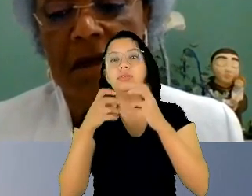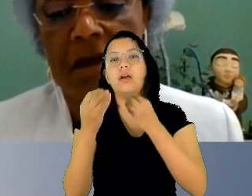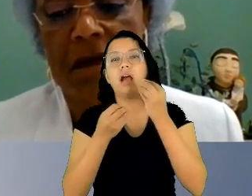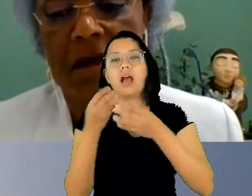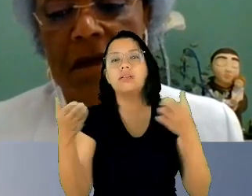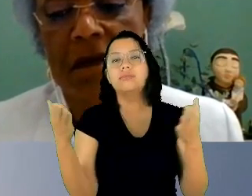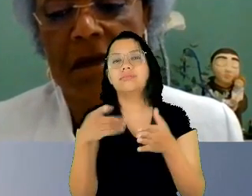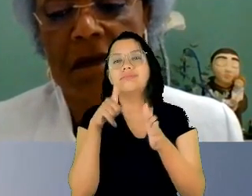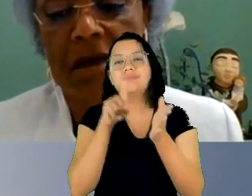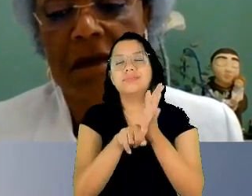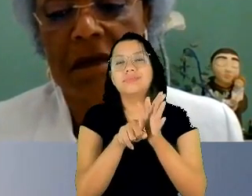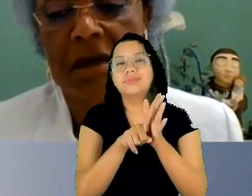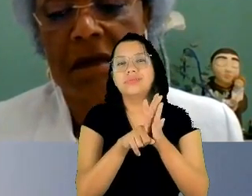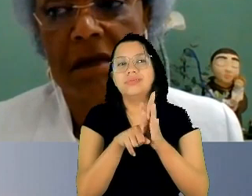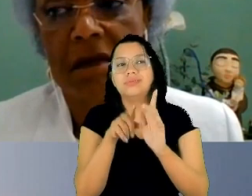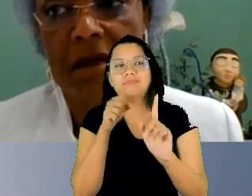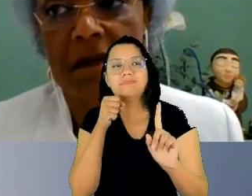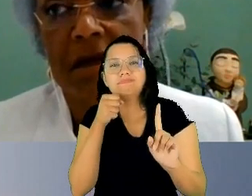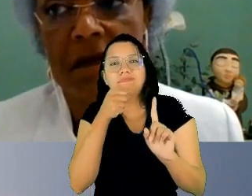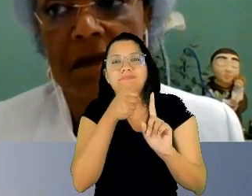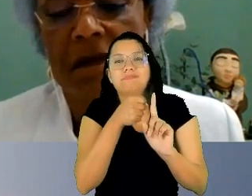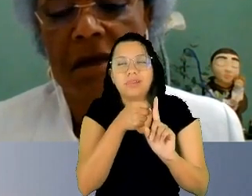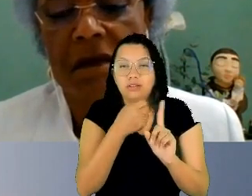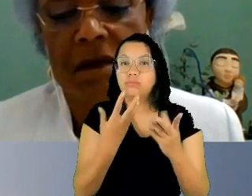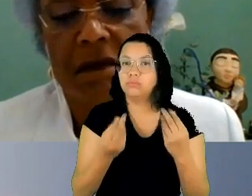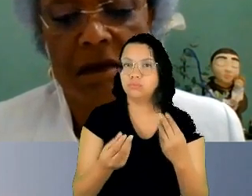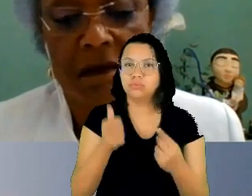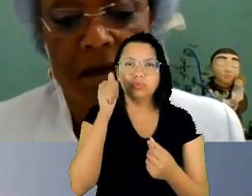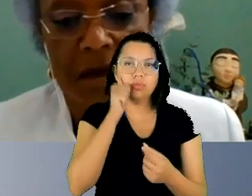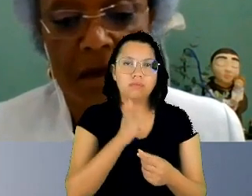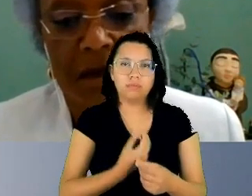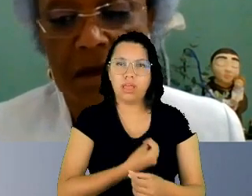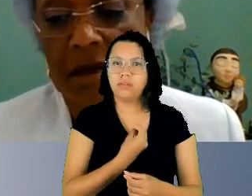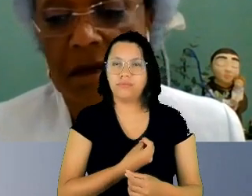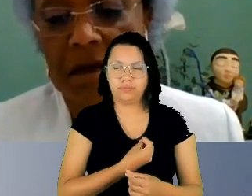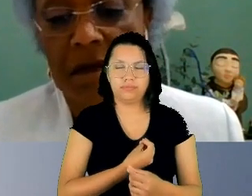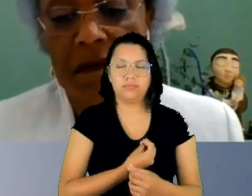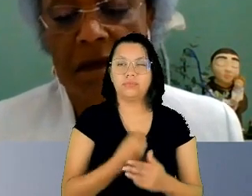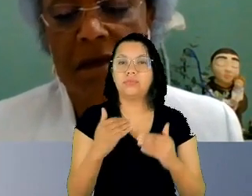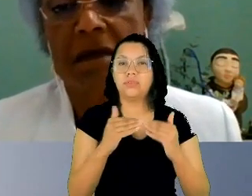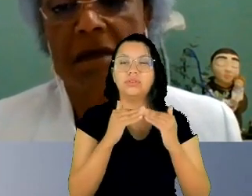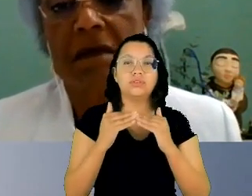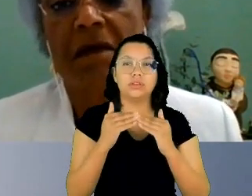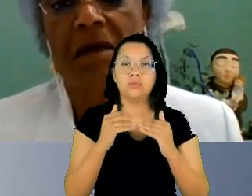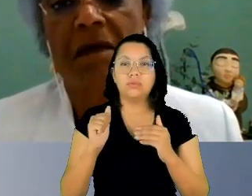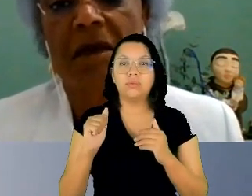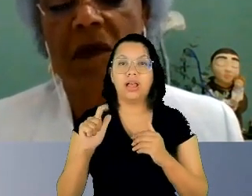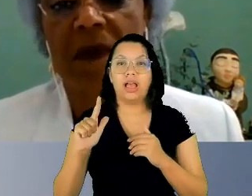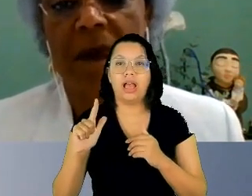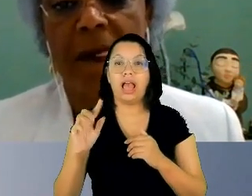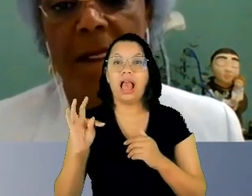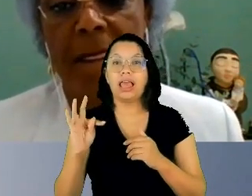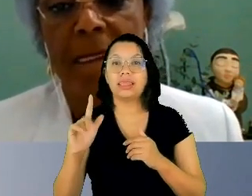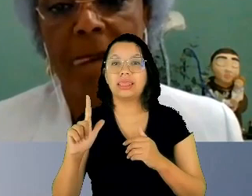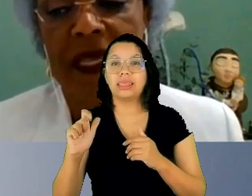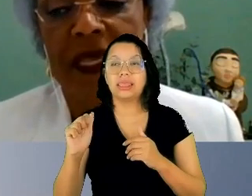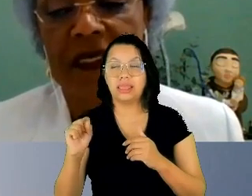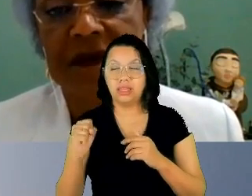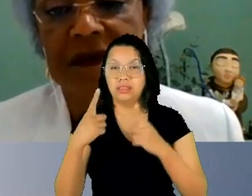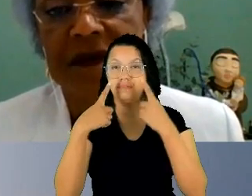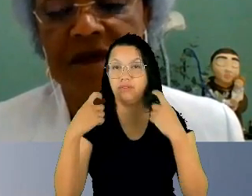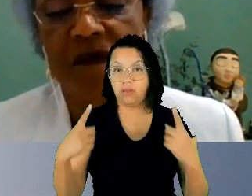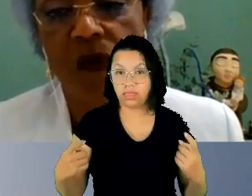concretamente a vida das mulheres por exemplo segundo o Atlas da Violência produzido pela IPEA e o Fórum Nacional de Segurança Pública em 2018